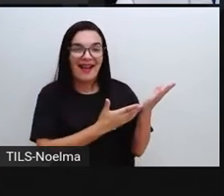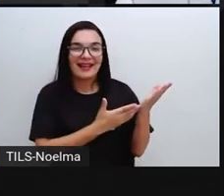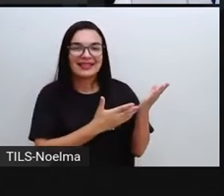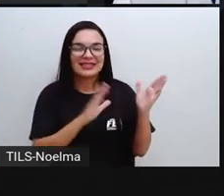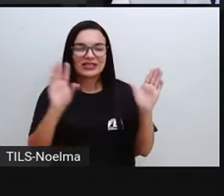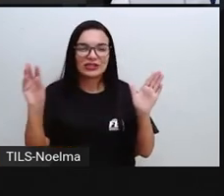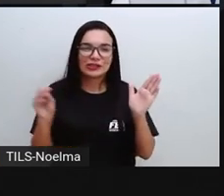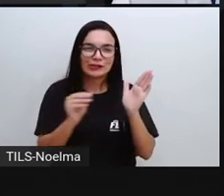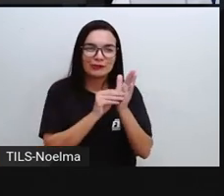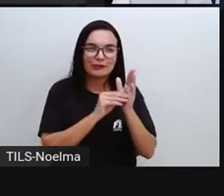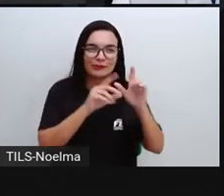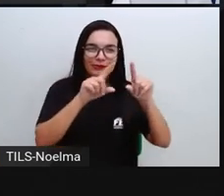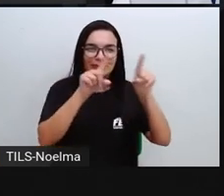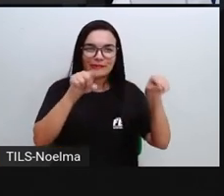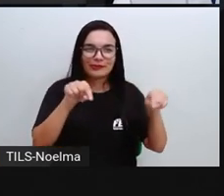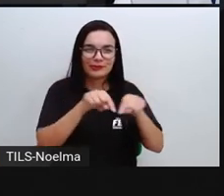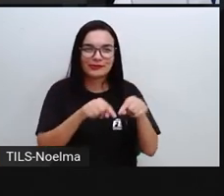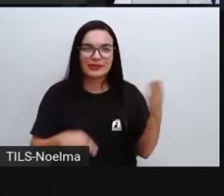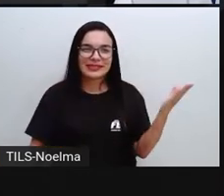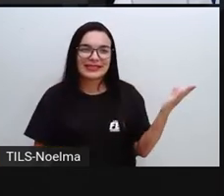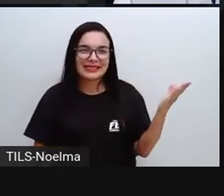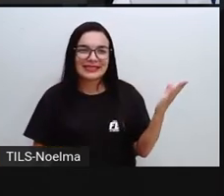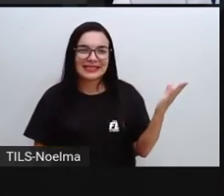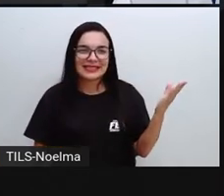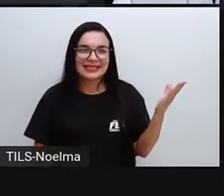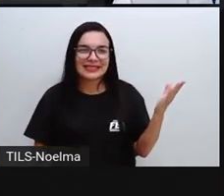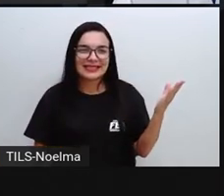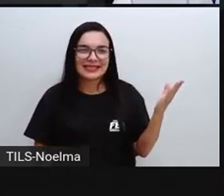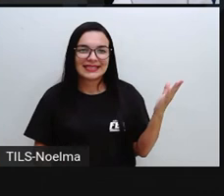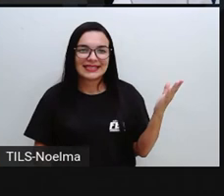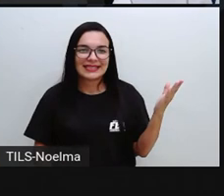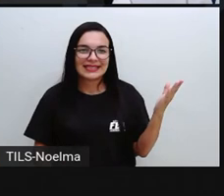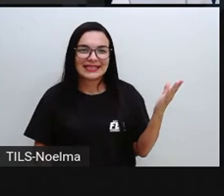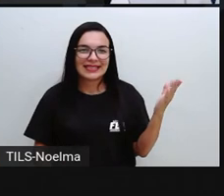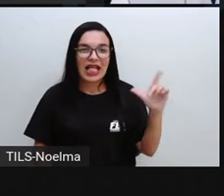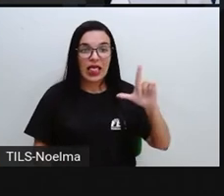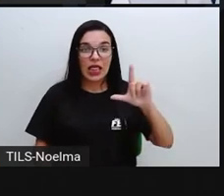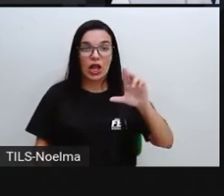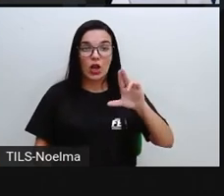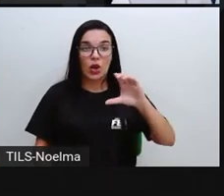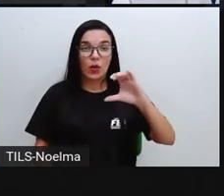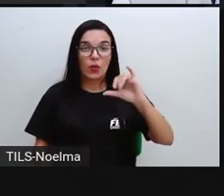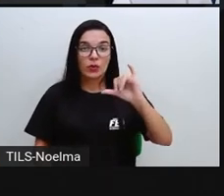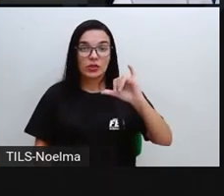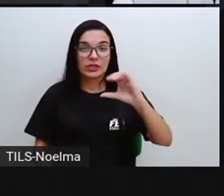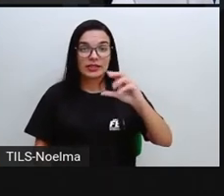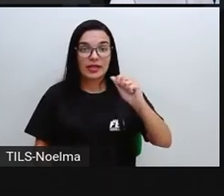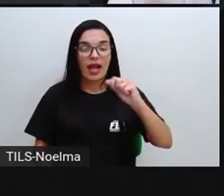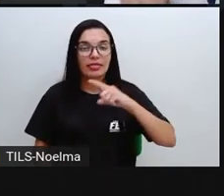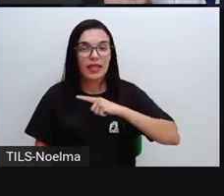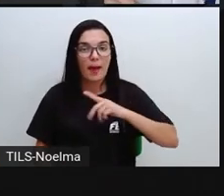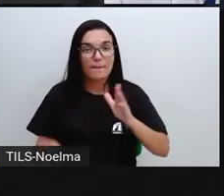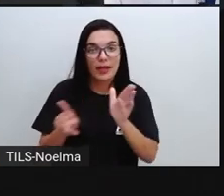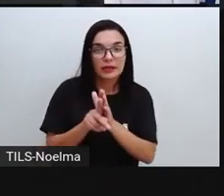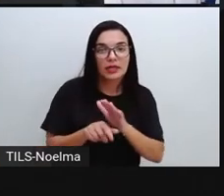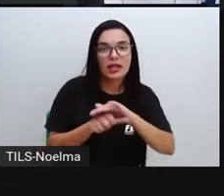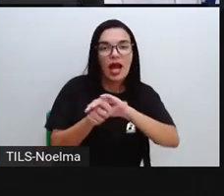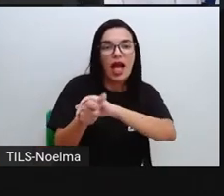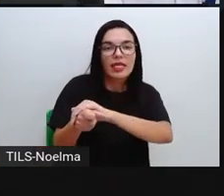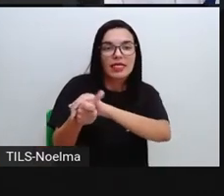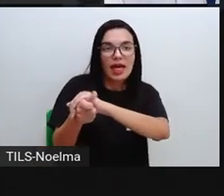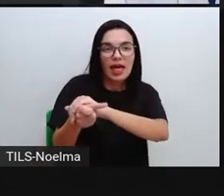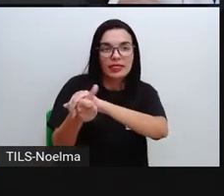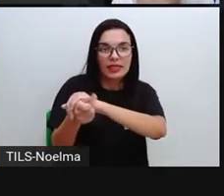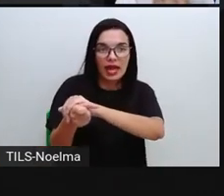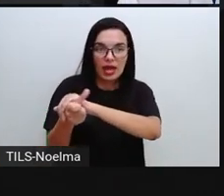completar a tabela? Olha lá, Lúcia. Lúcia, olha lá, é a que tem um animal